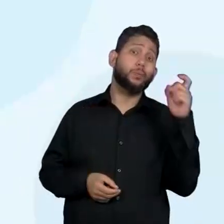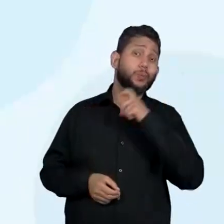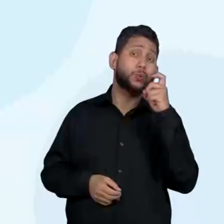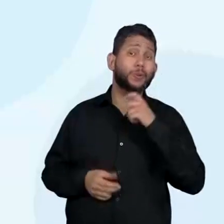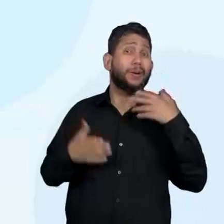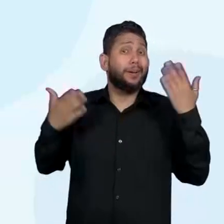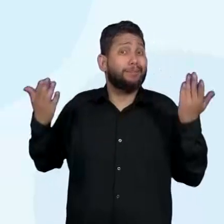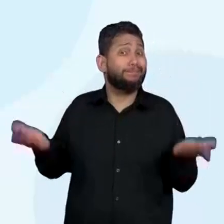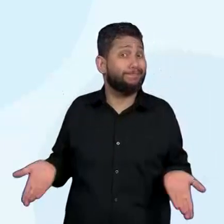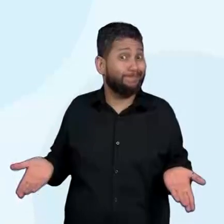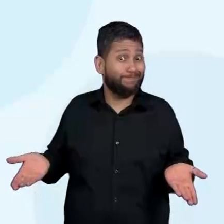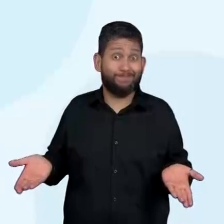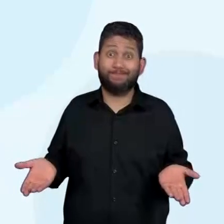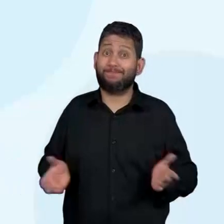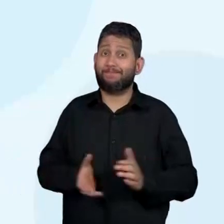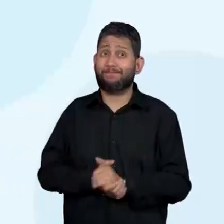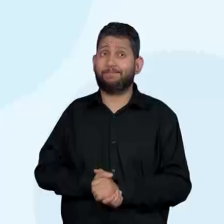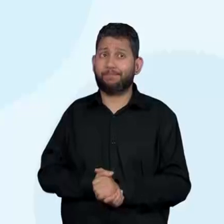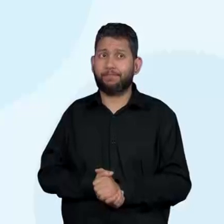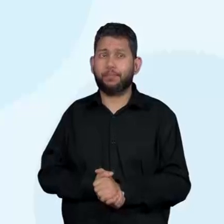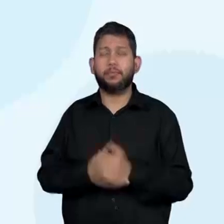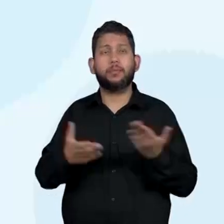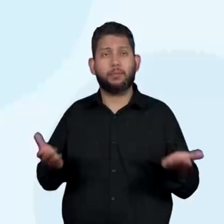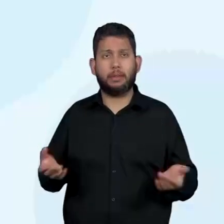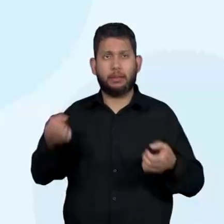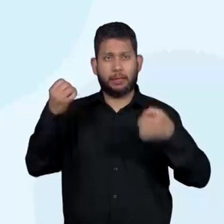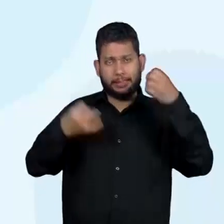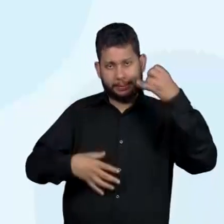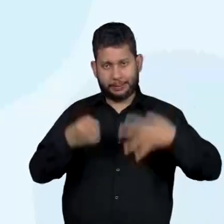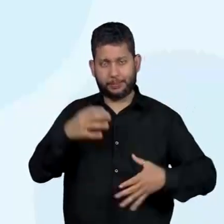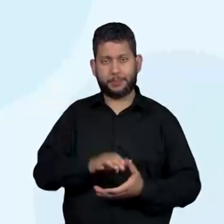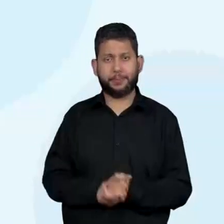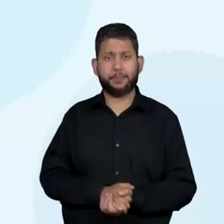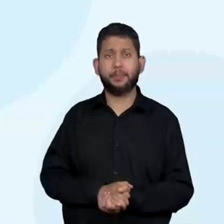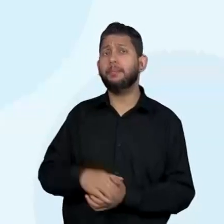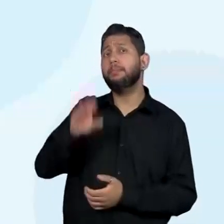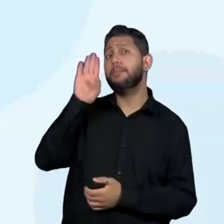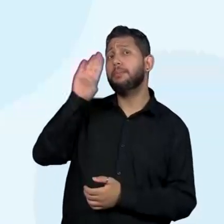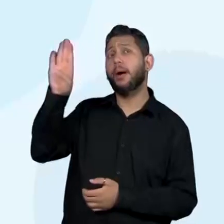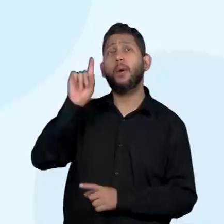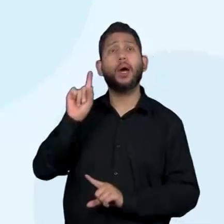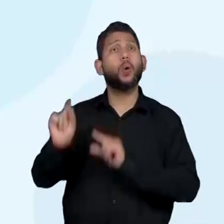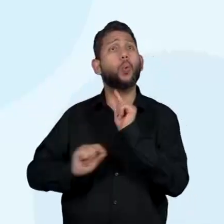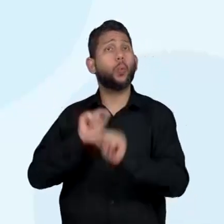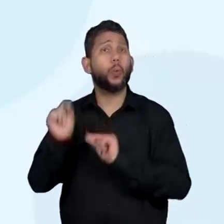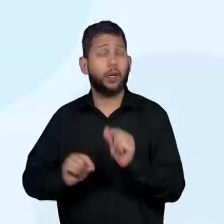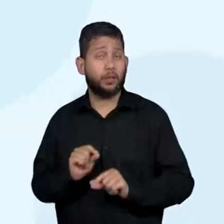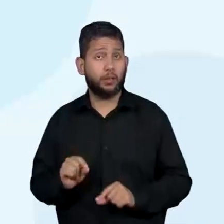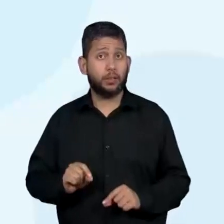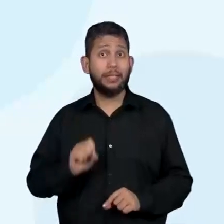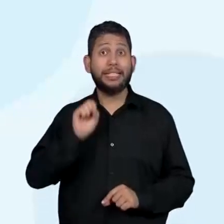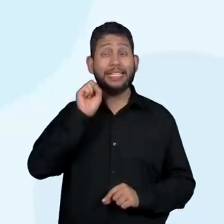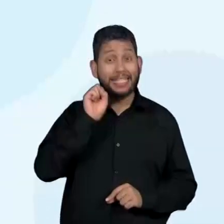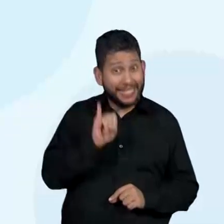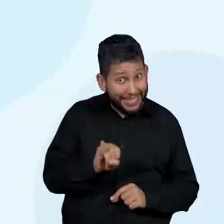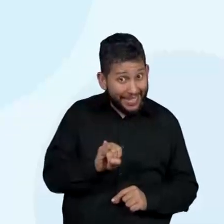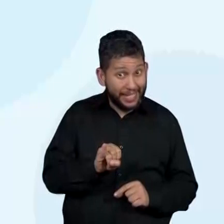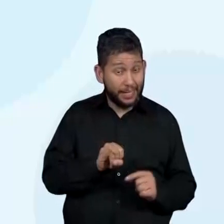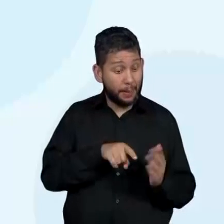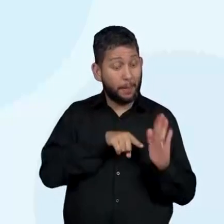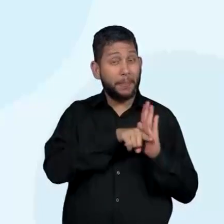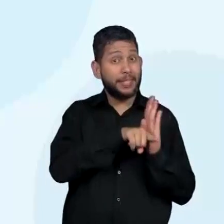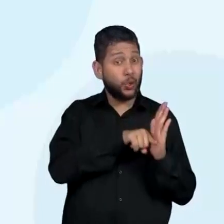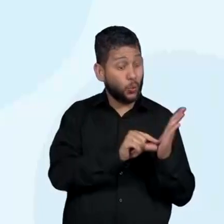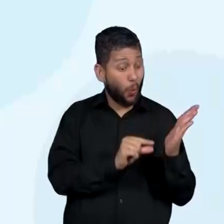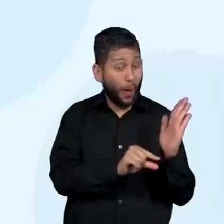verdadeira ou falsa. O fundamental é, se não tem fonte, já é